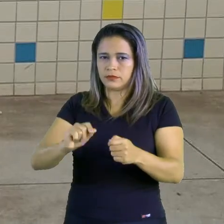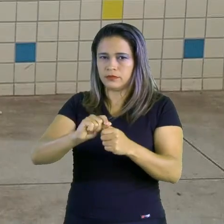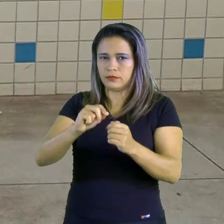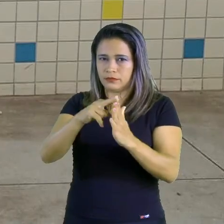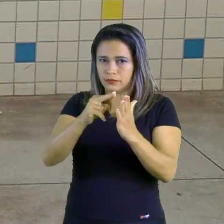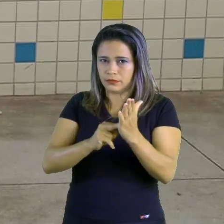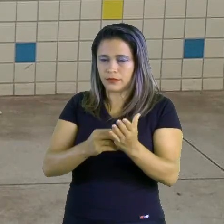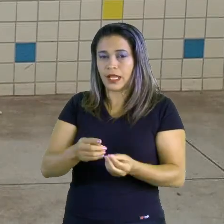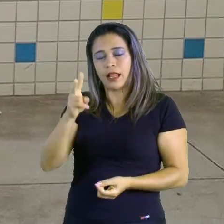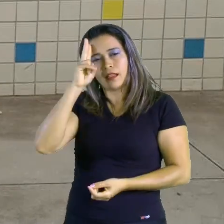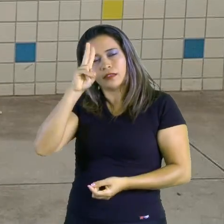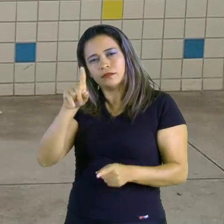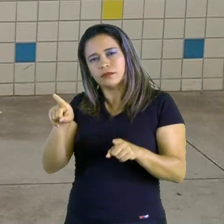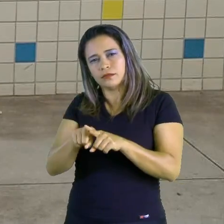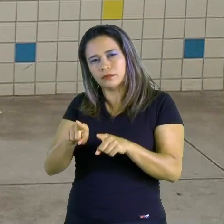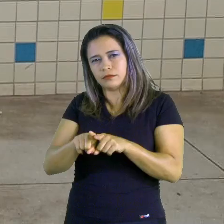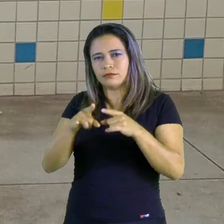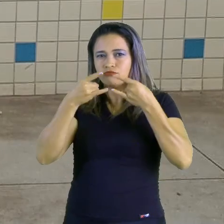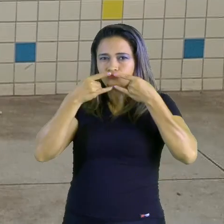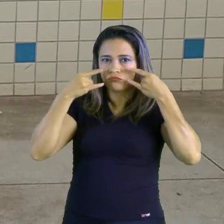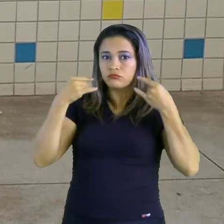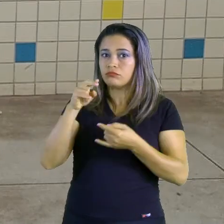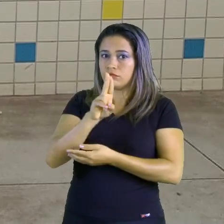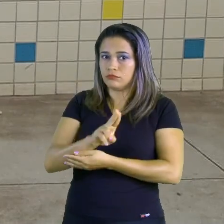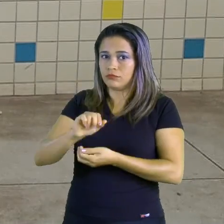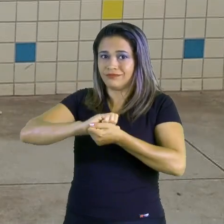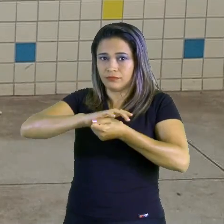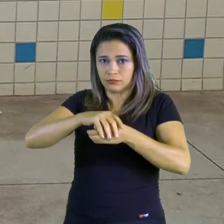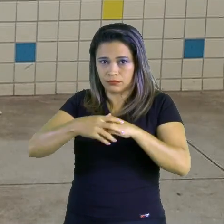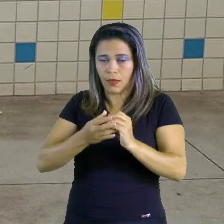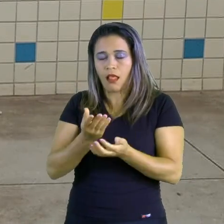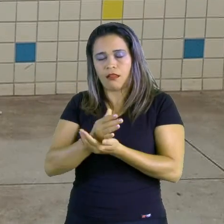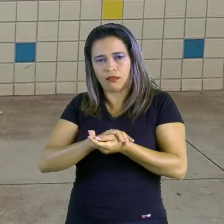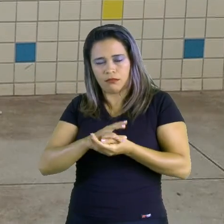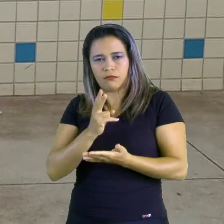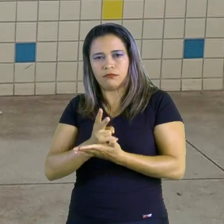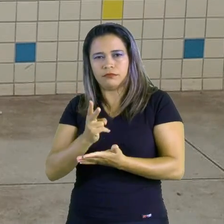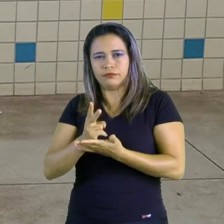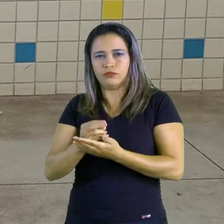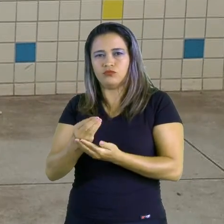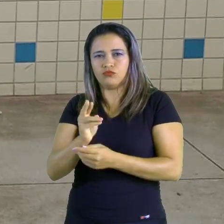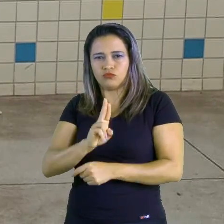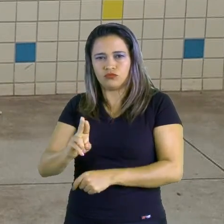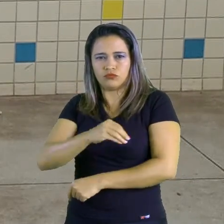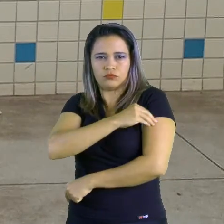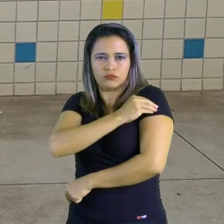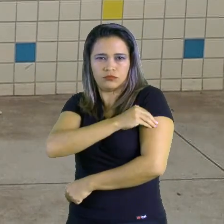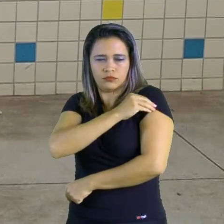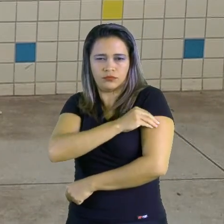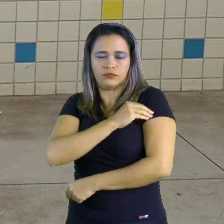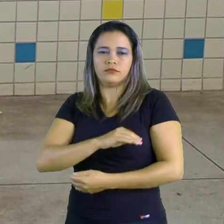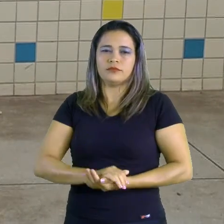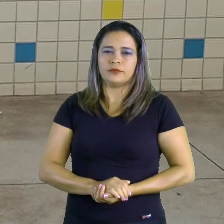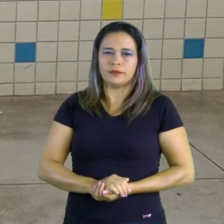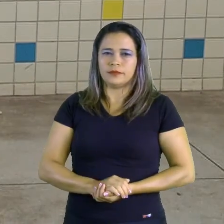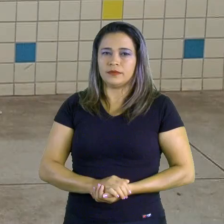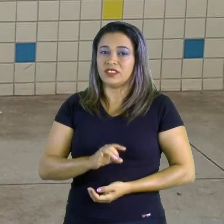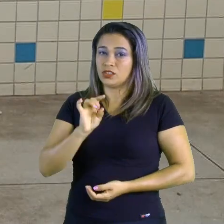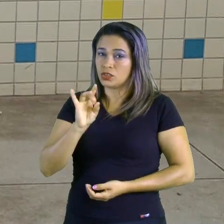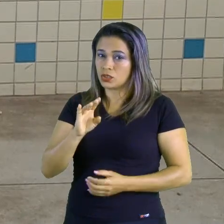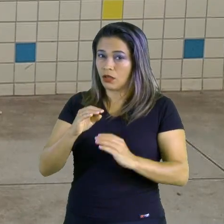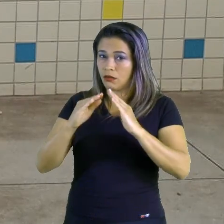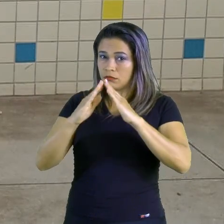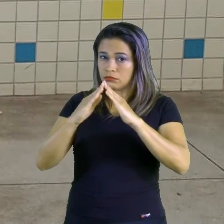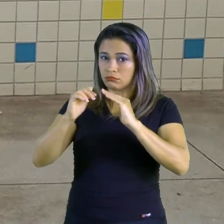de usar máscara, lavar sempre as mãos, usar o álcool em gel e só sair de